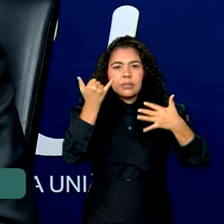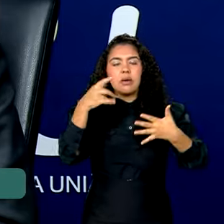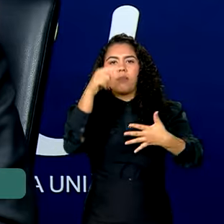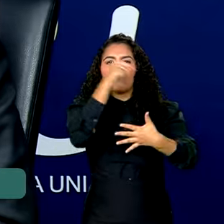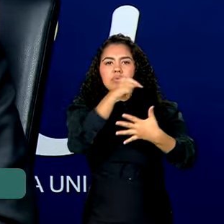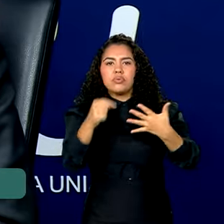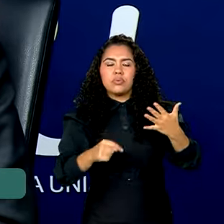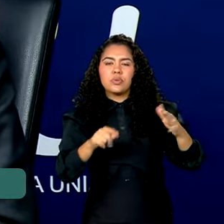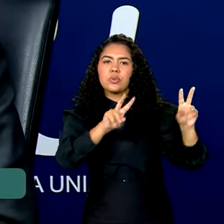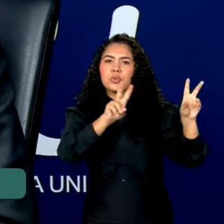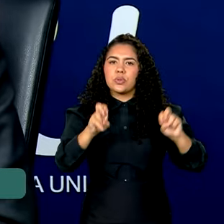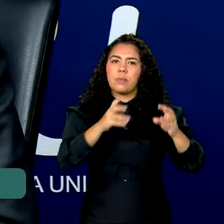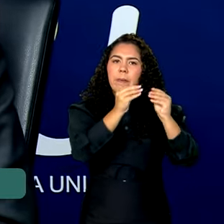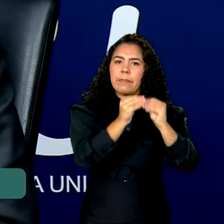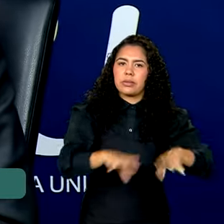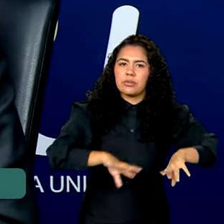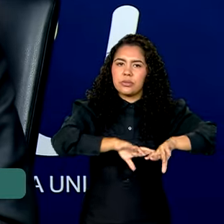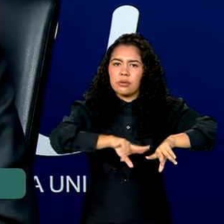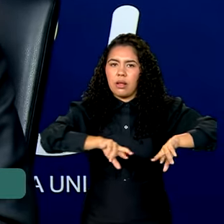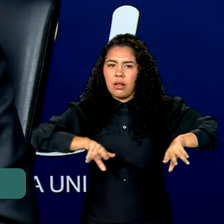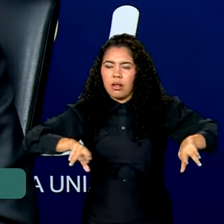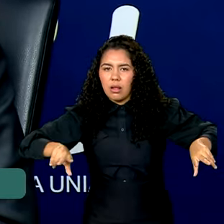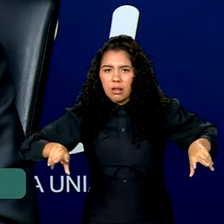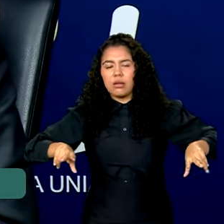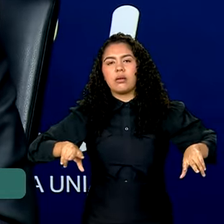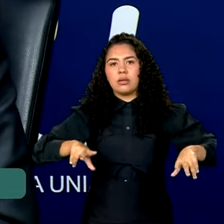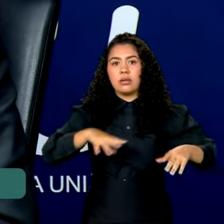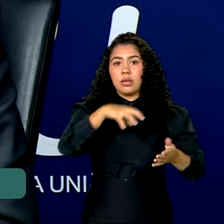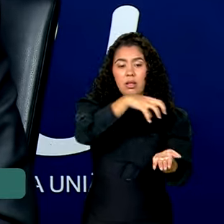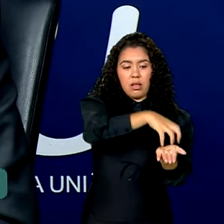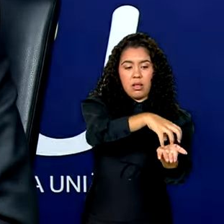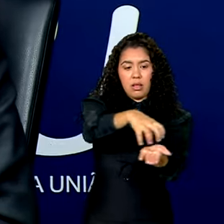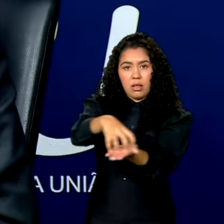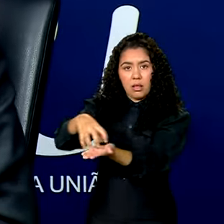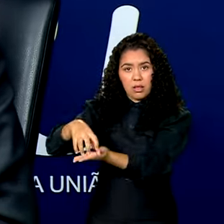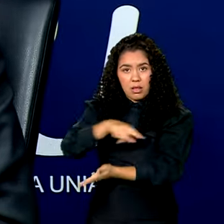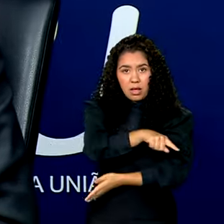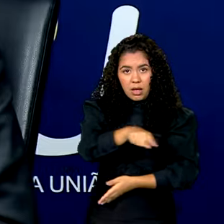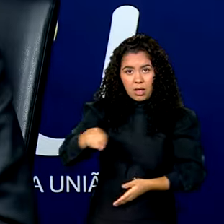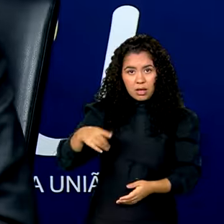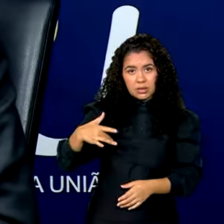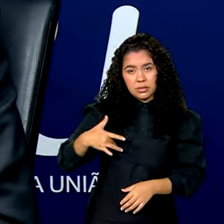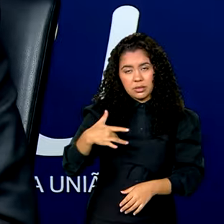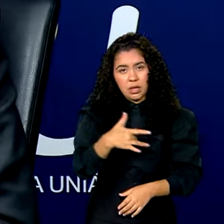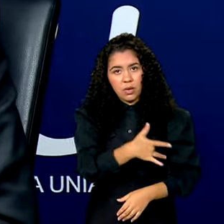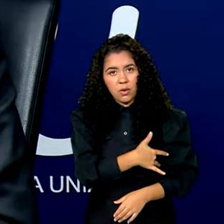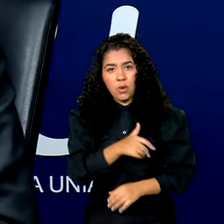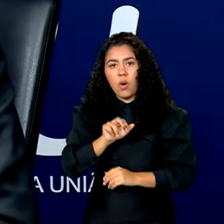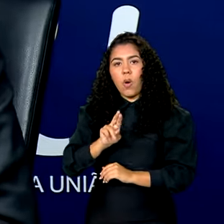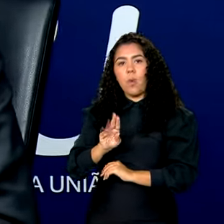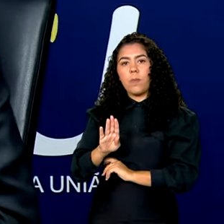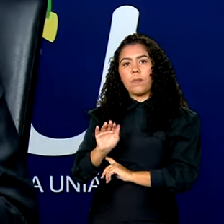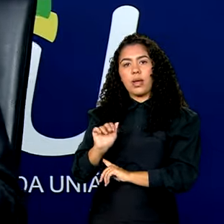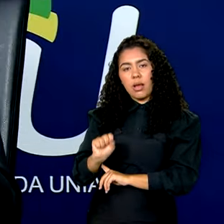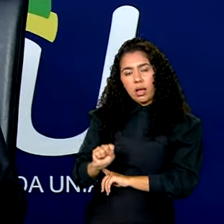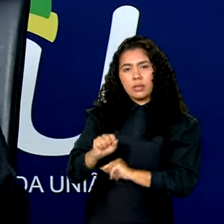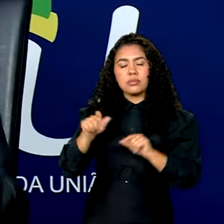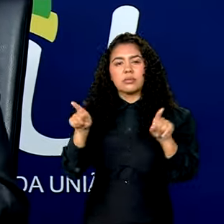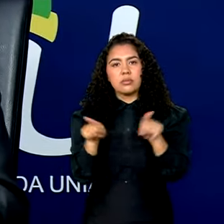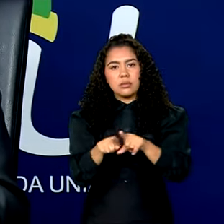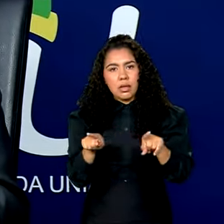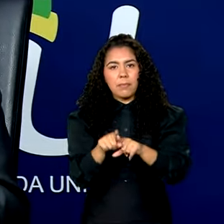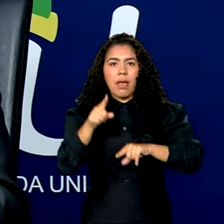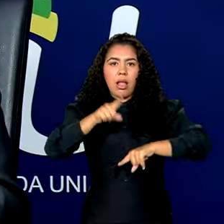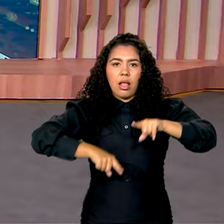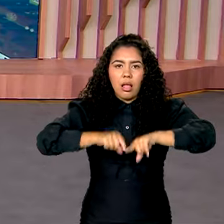aos danos causados tanto nas unidades básicas de saúde, unidades especializadas, como também a parte de